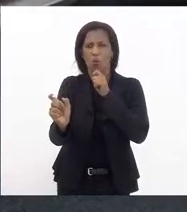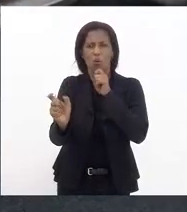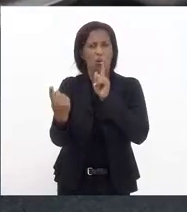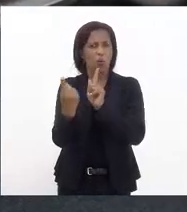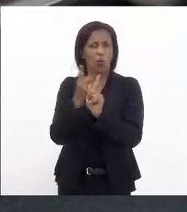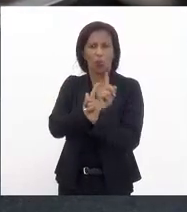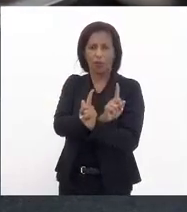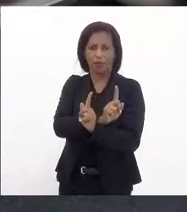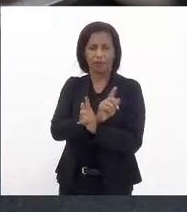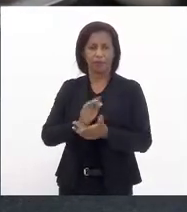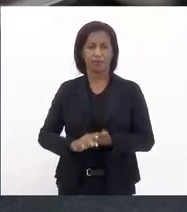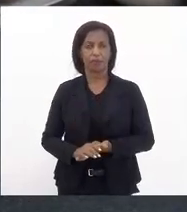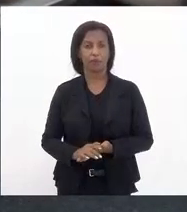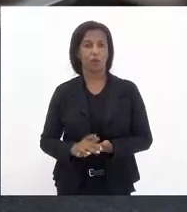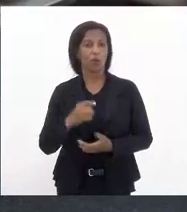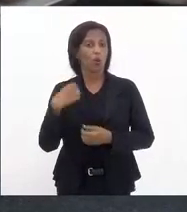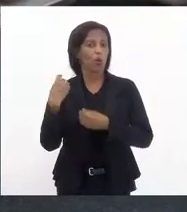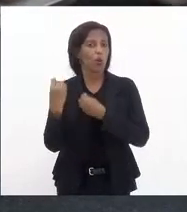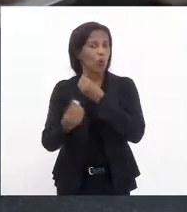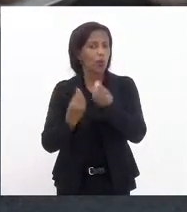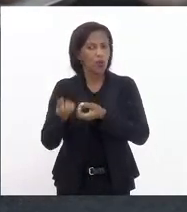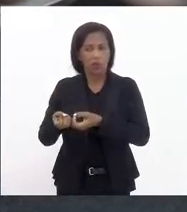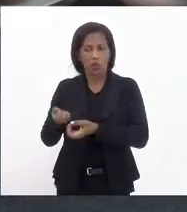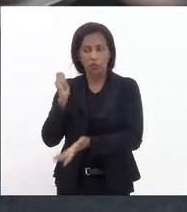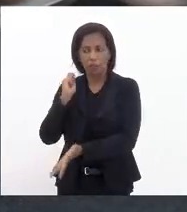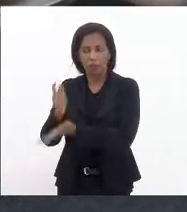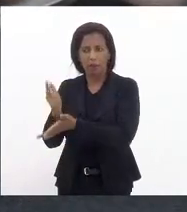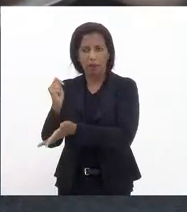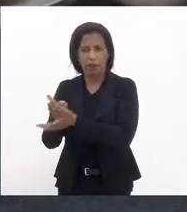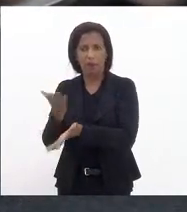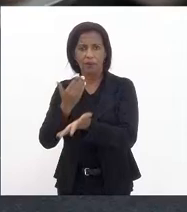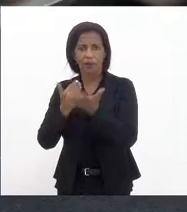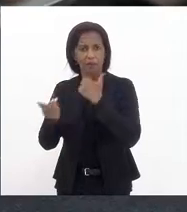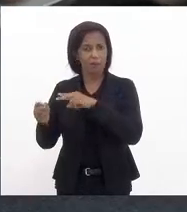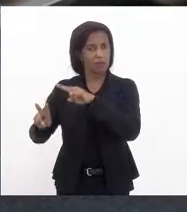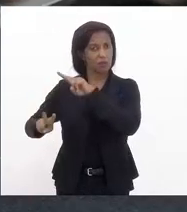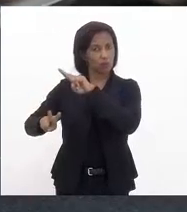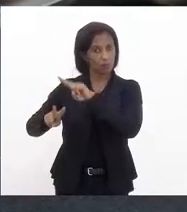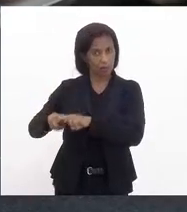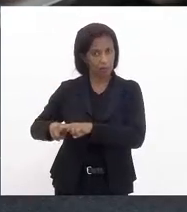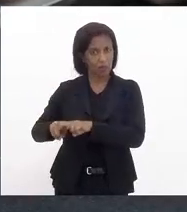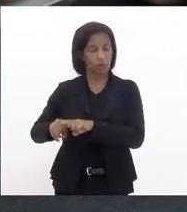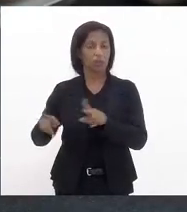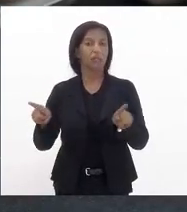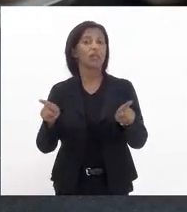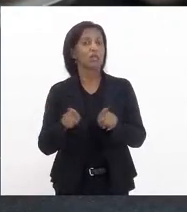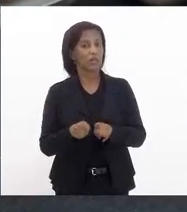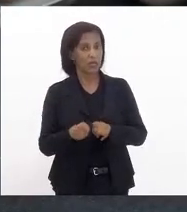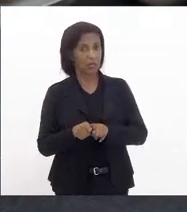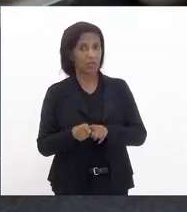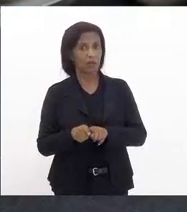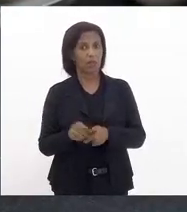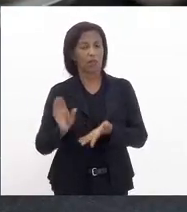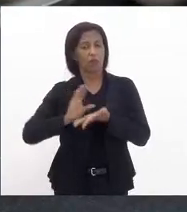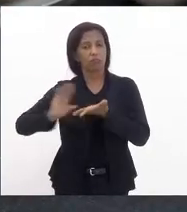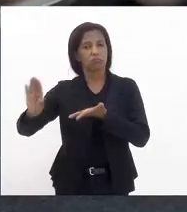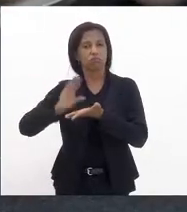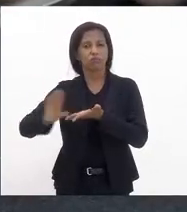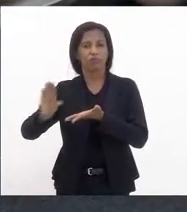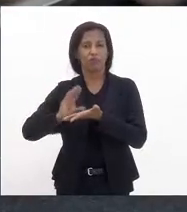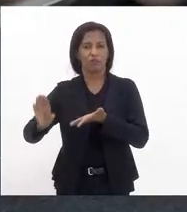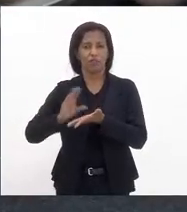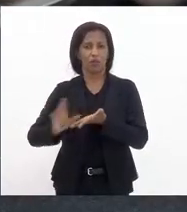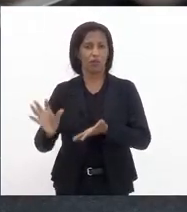contrariado o que nós gastávamos na alimentação dos presos que até então eram custodiados nas